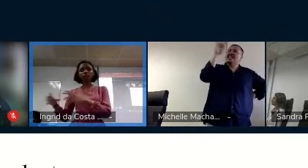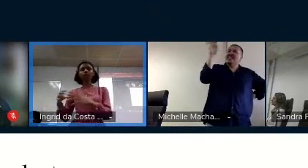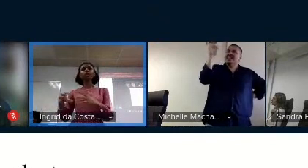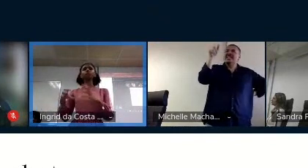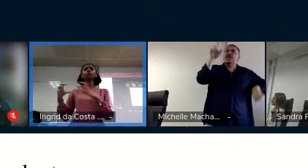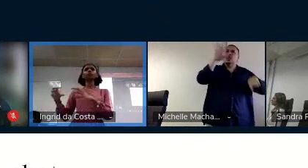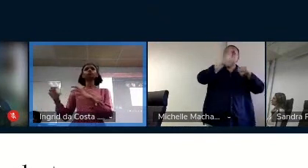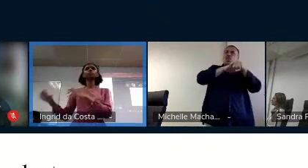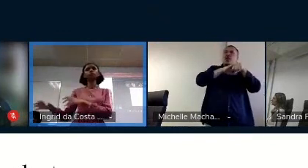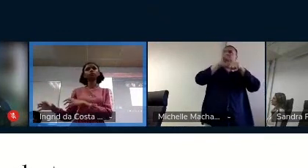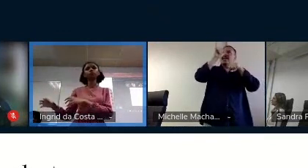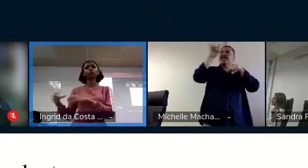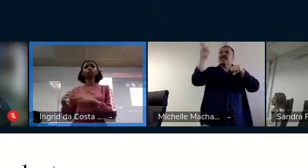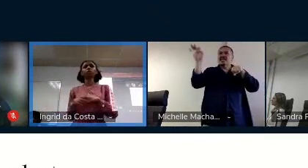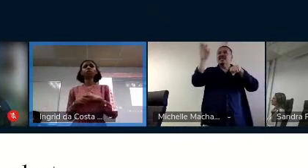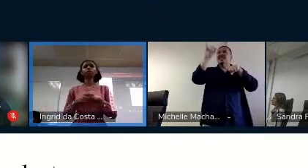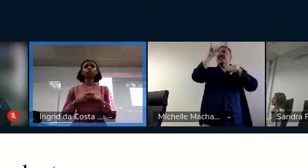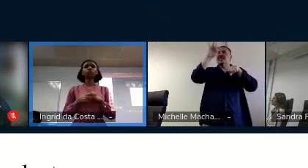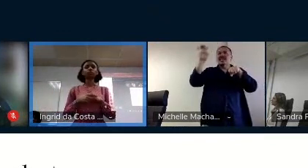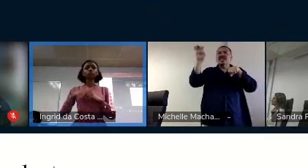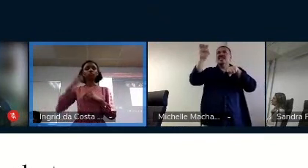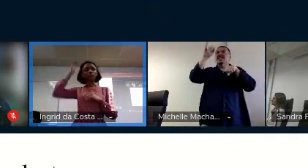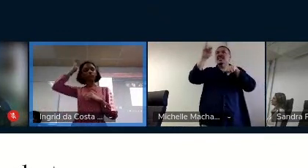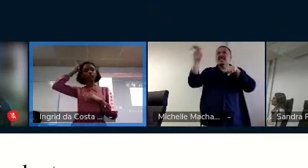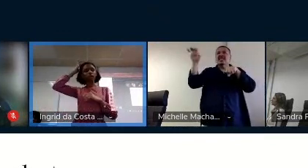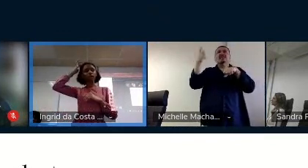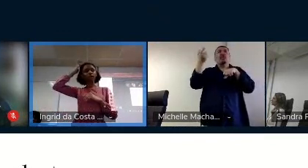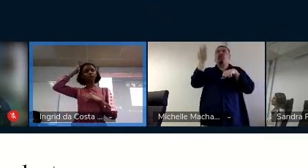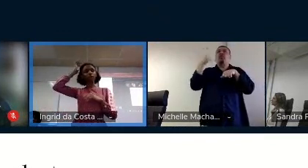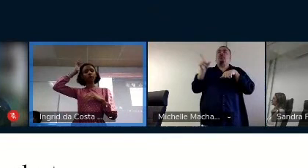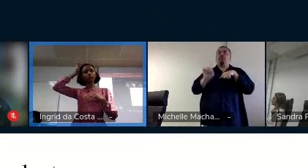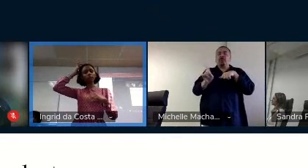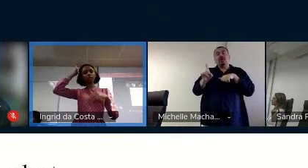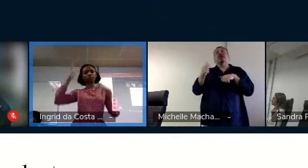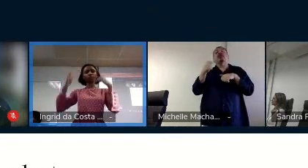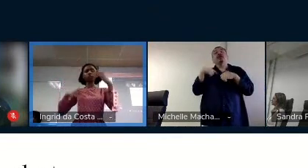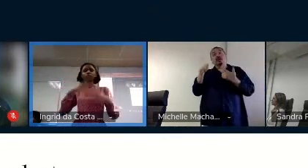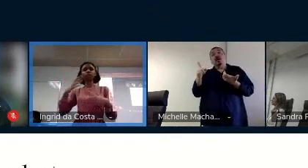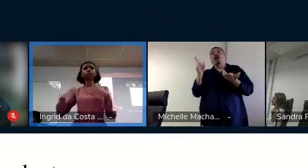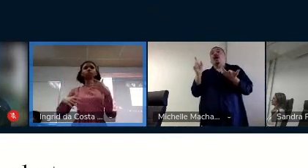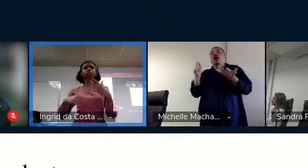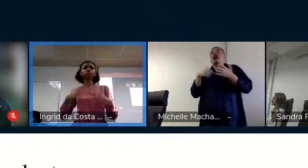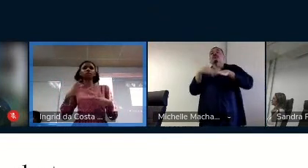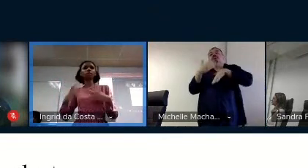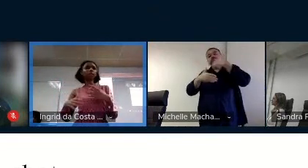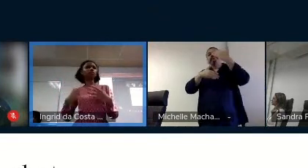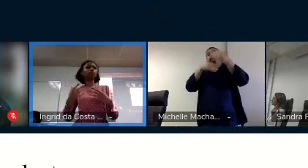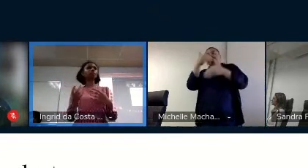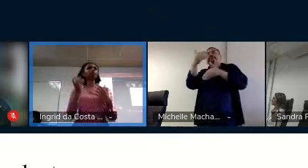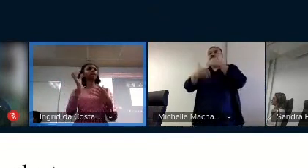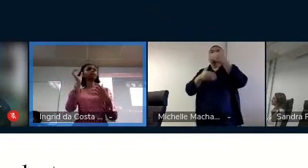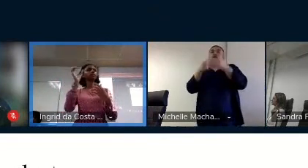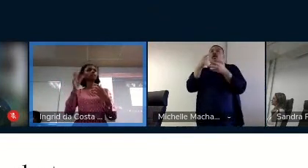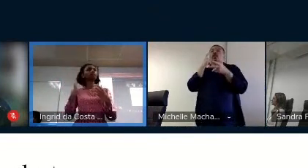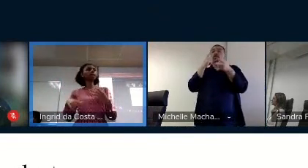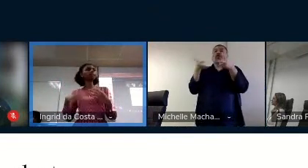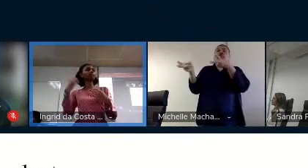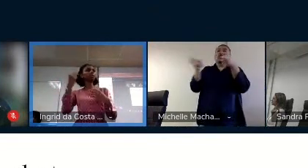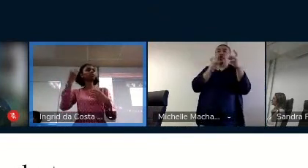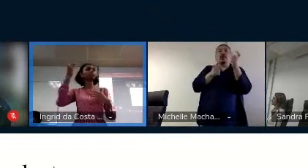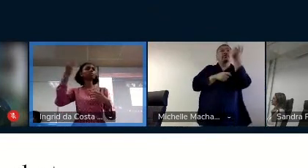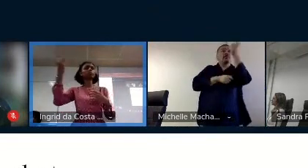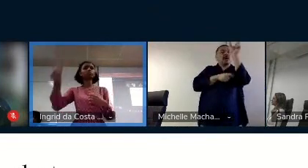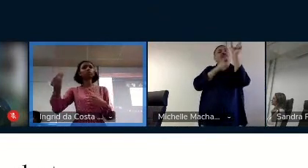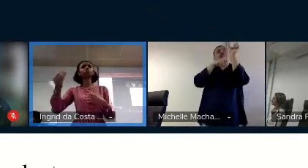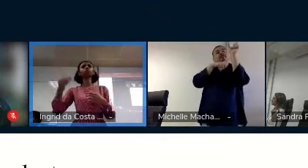existiam doenças que terminavam com esse sufixo. Então, foi uma habilidade que pode ser desenvolvida neles, de verificar que